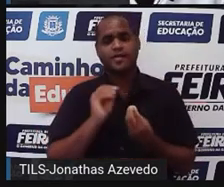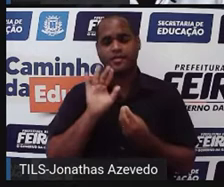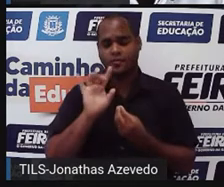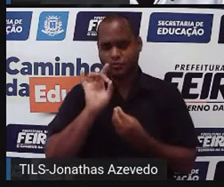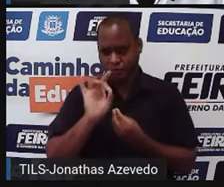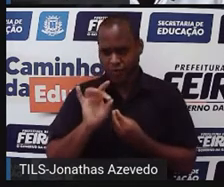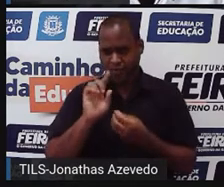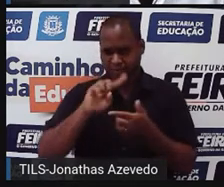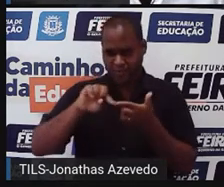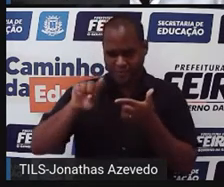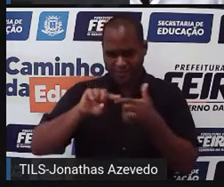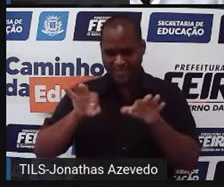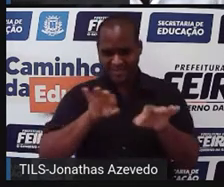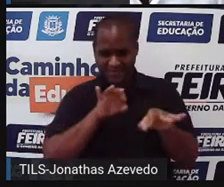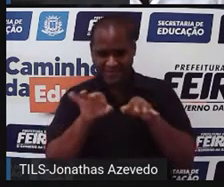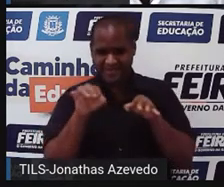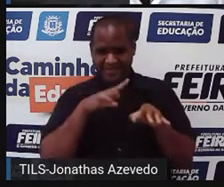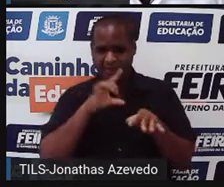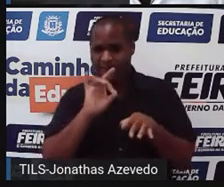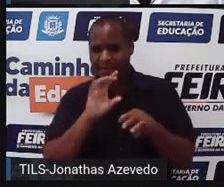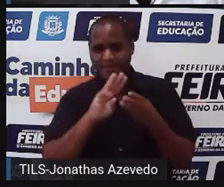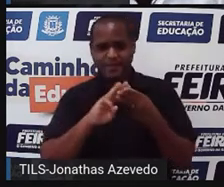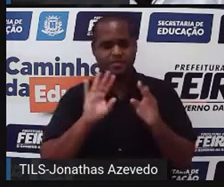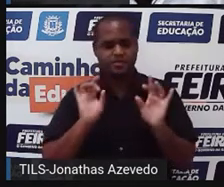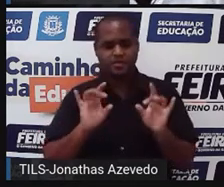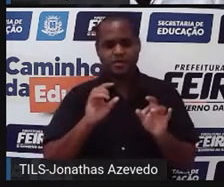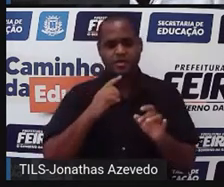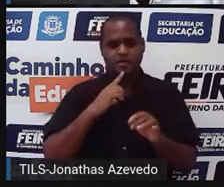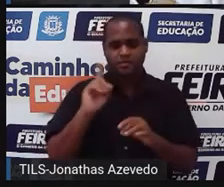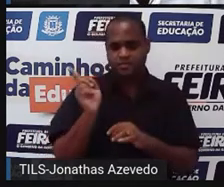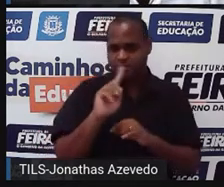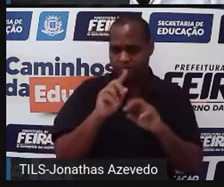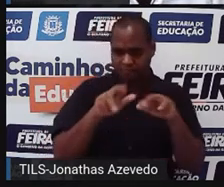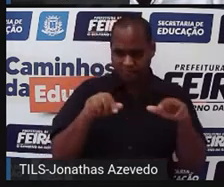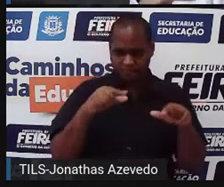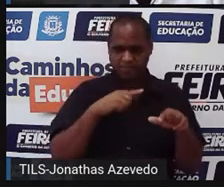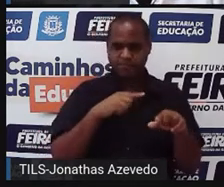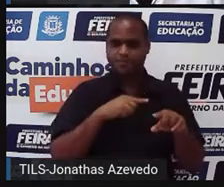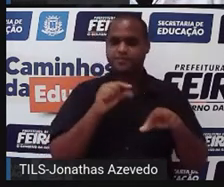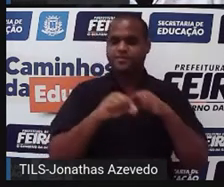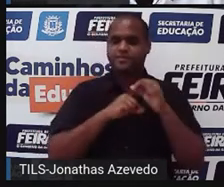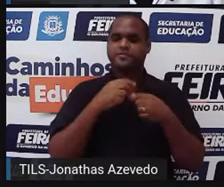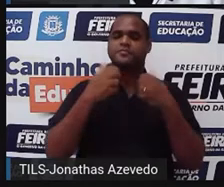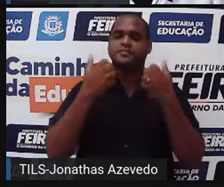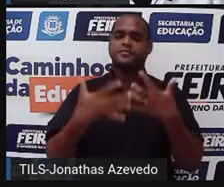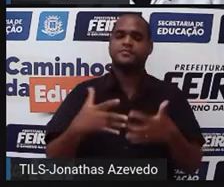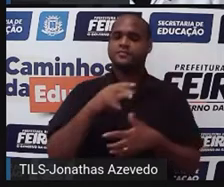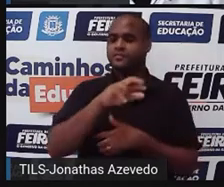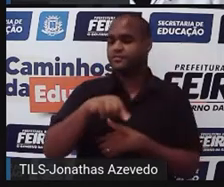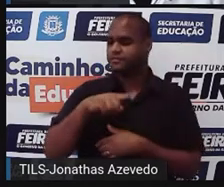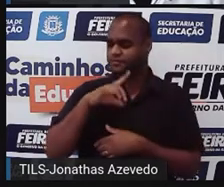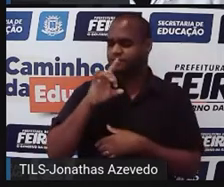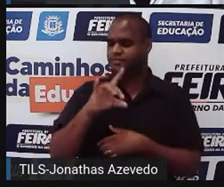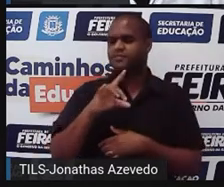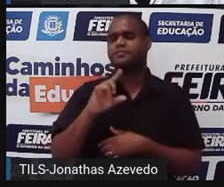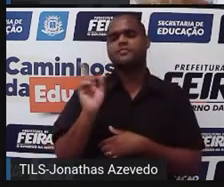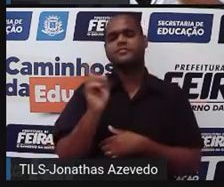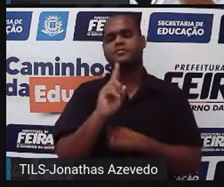a resolver problemas de matemática, é exatamente isso. tá bom?